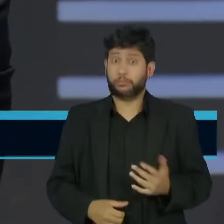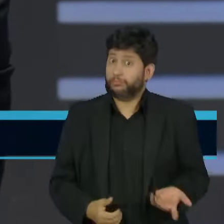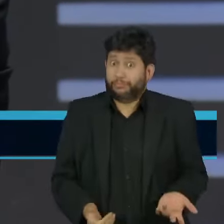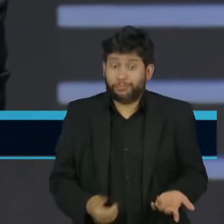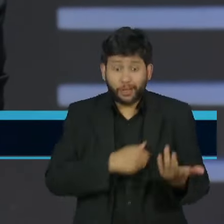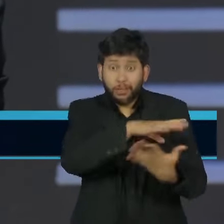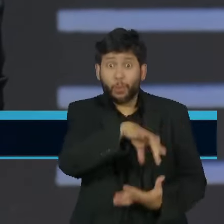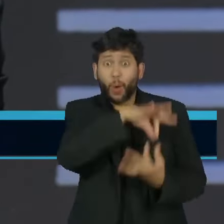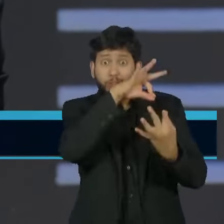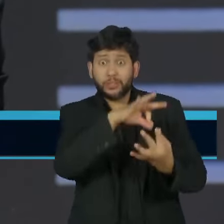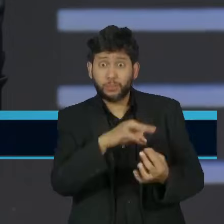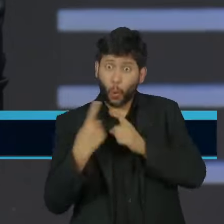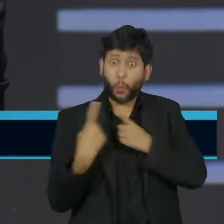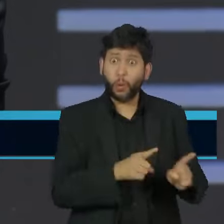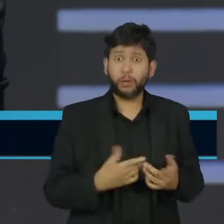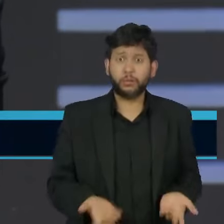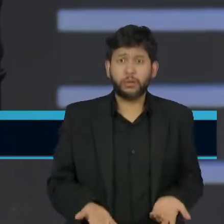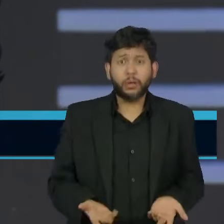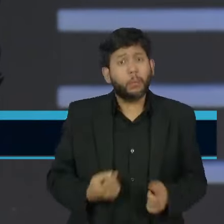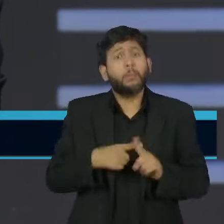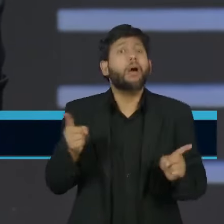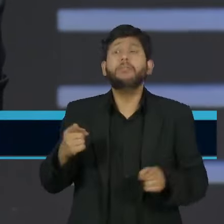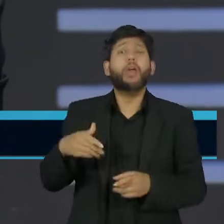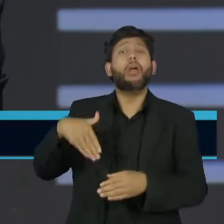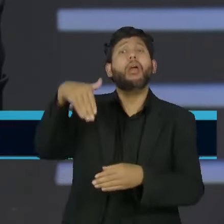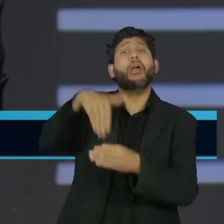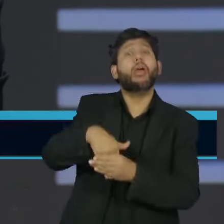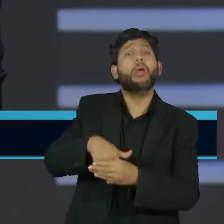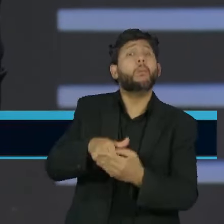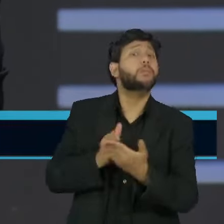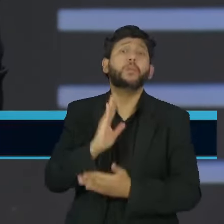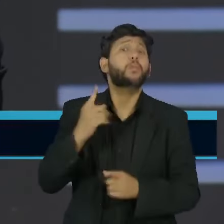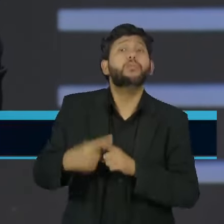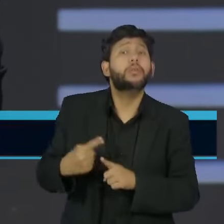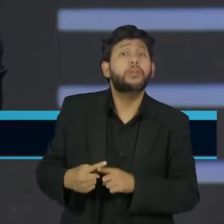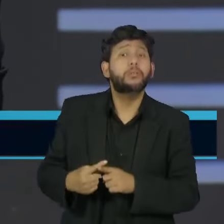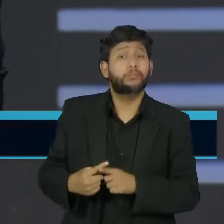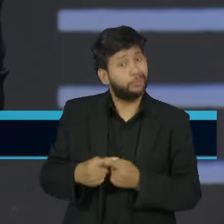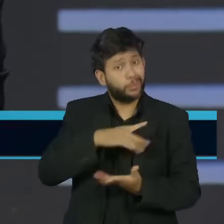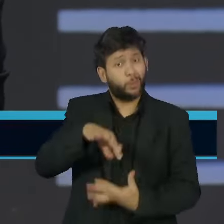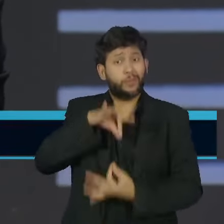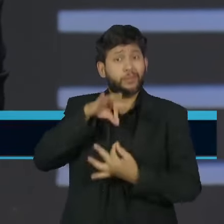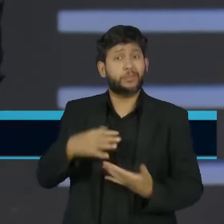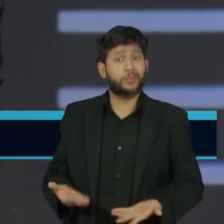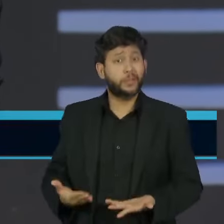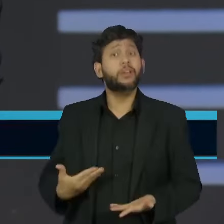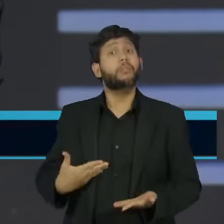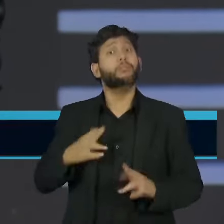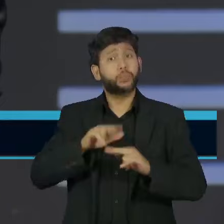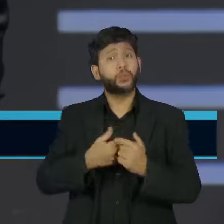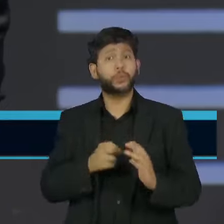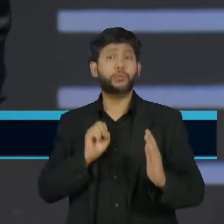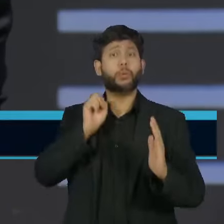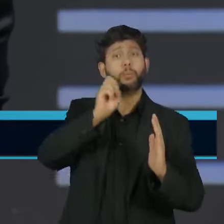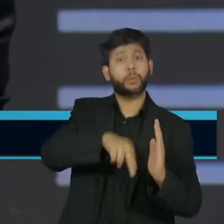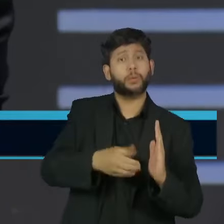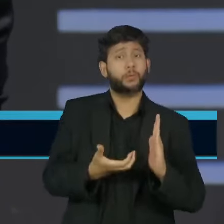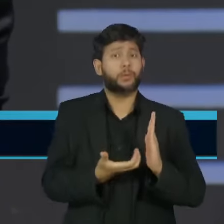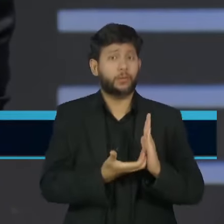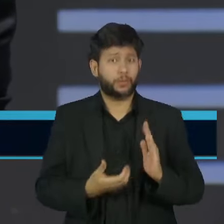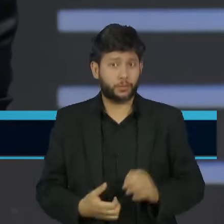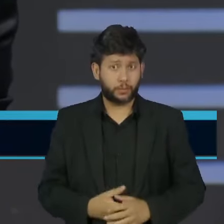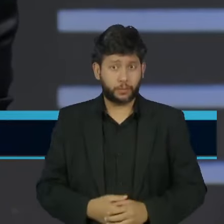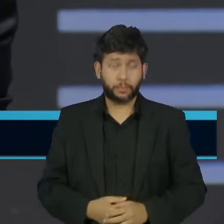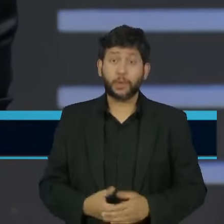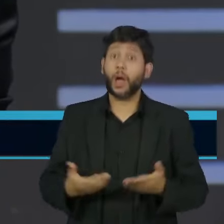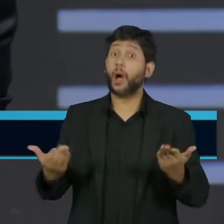a democracia que o elegeu, que o levou ao Senado ou à Câmara. Então, o deputado Jordi, que hoje foi reconduzido à linha da